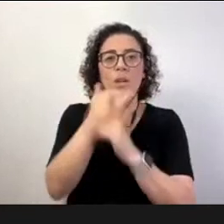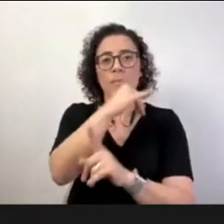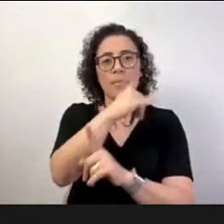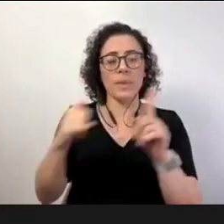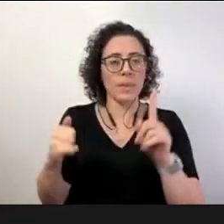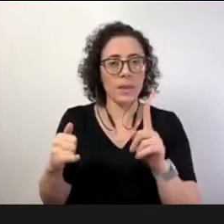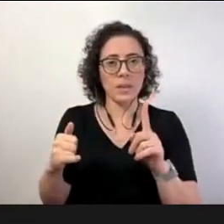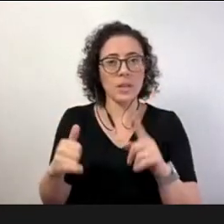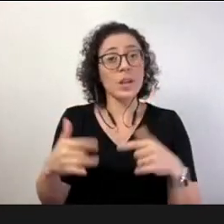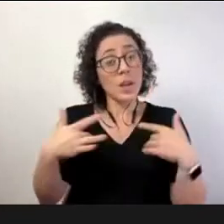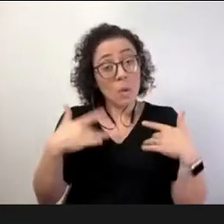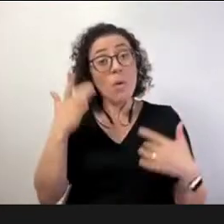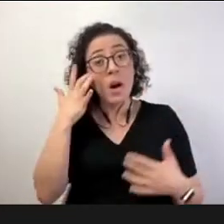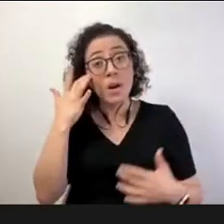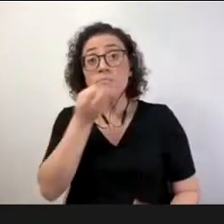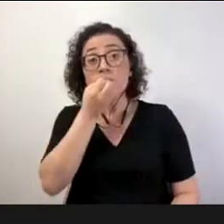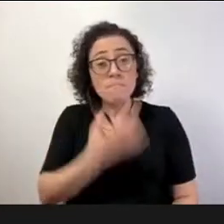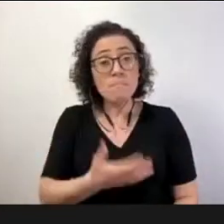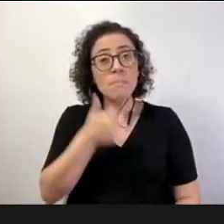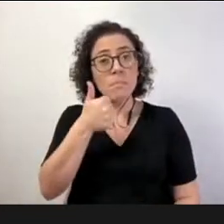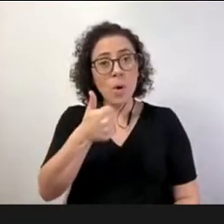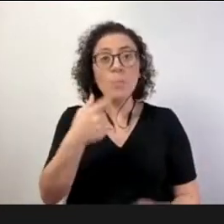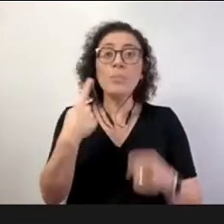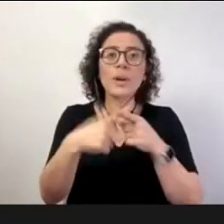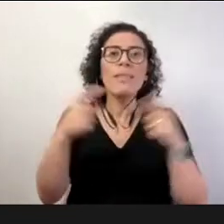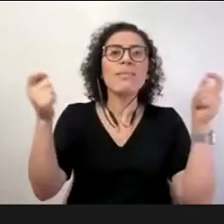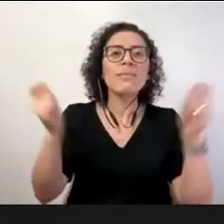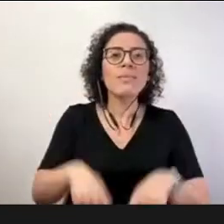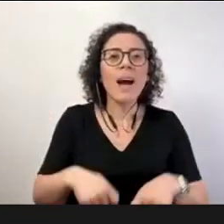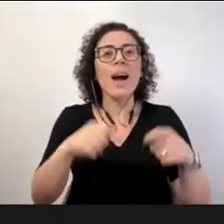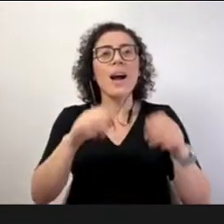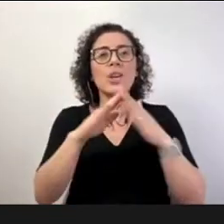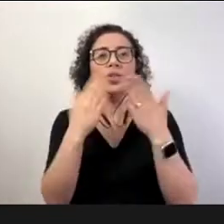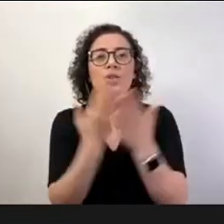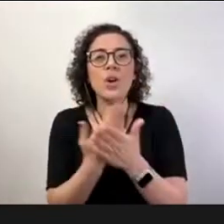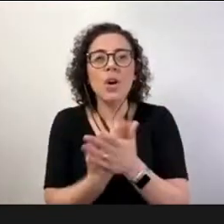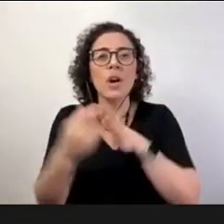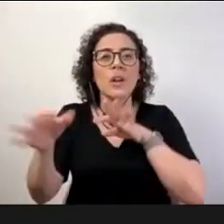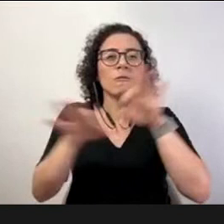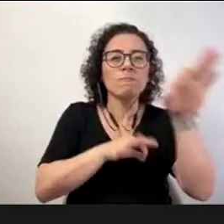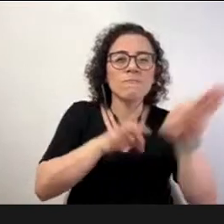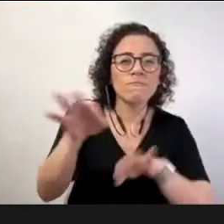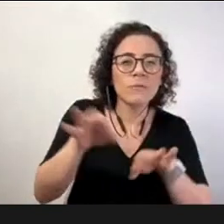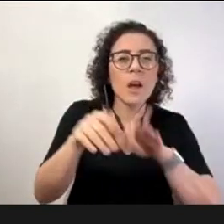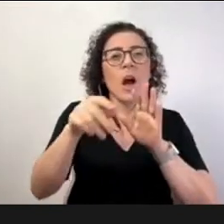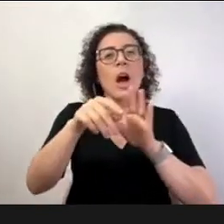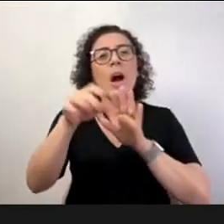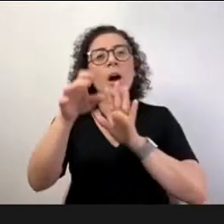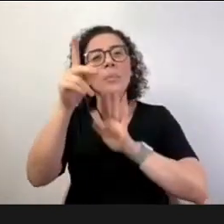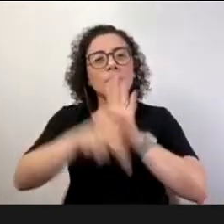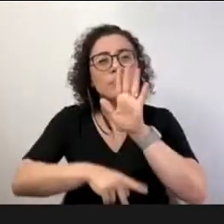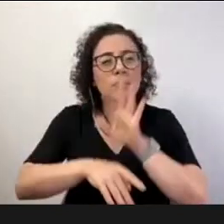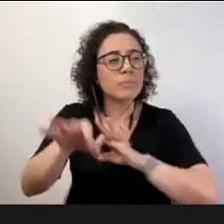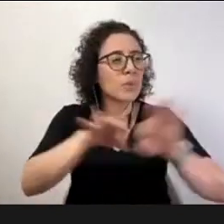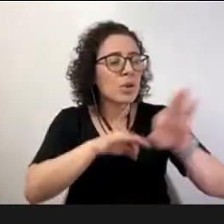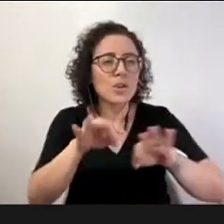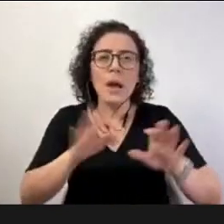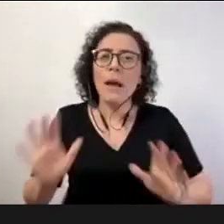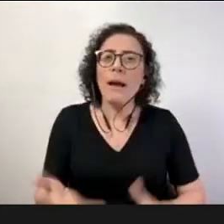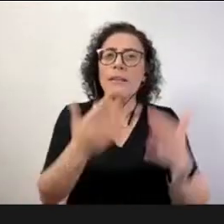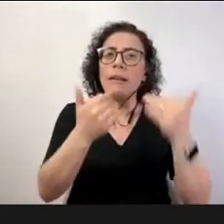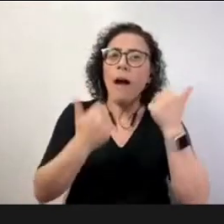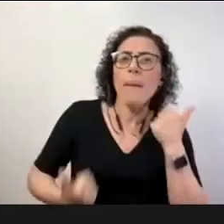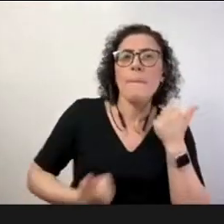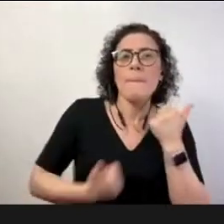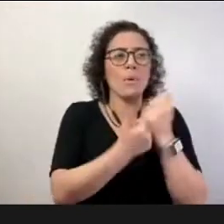porque permite que a escola realize projetos permite que a escola tenha uma possibilidade de dar apoio aos alunos que